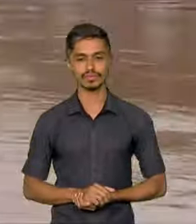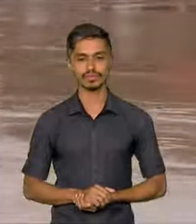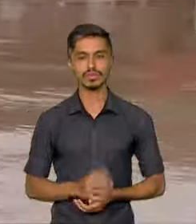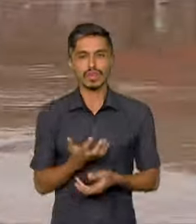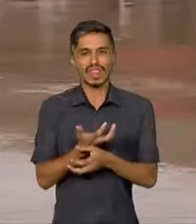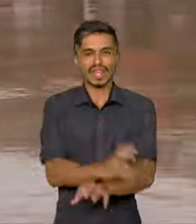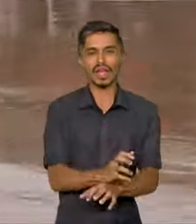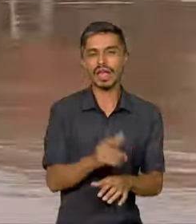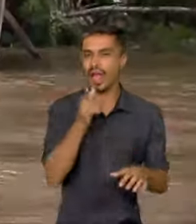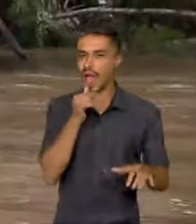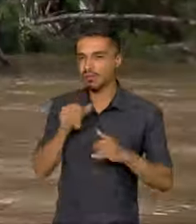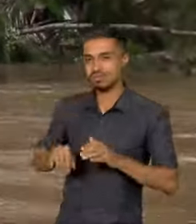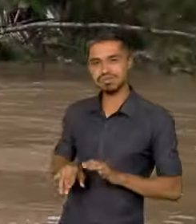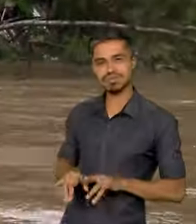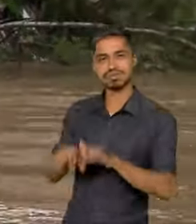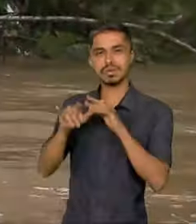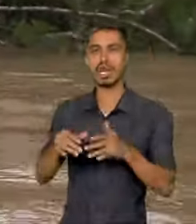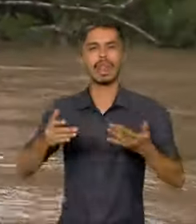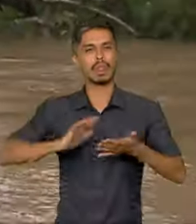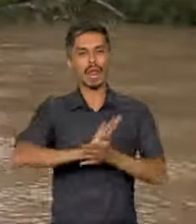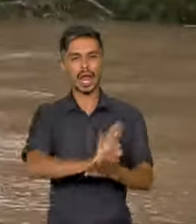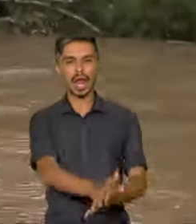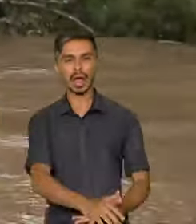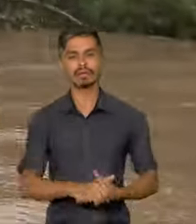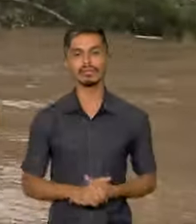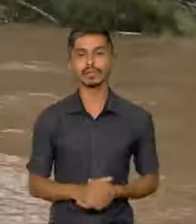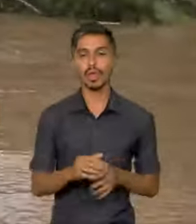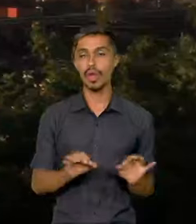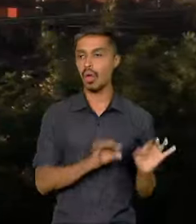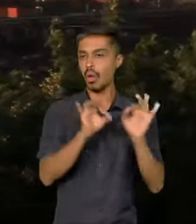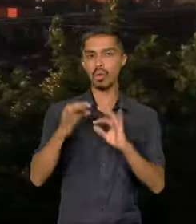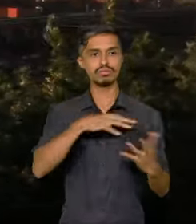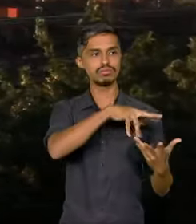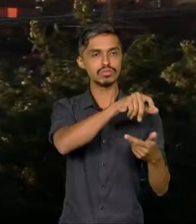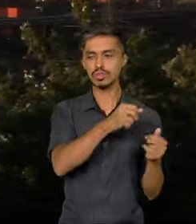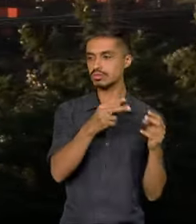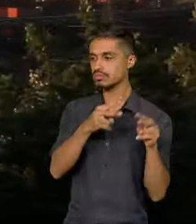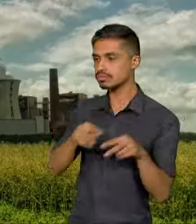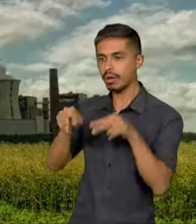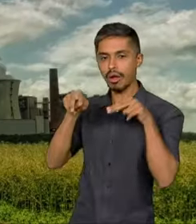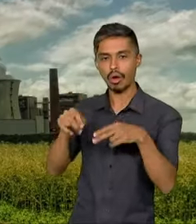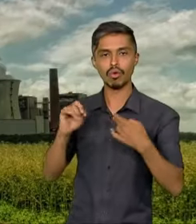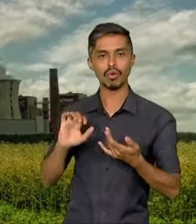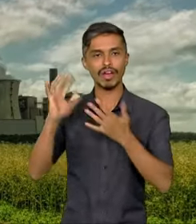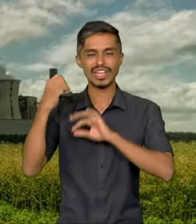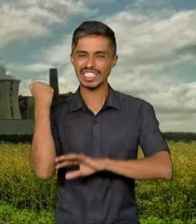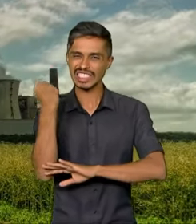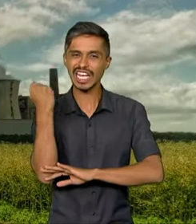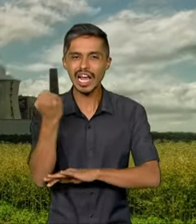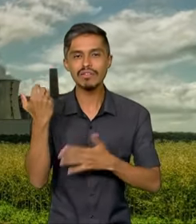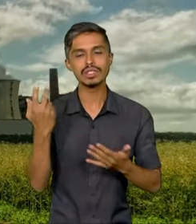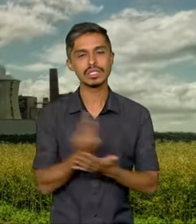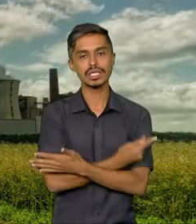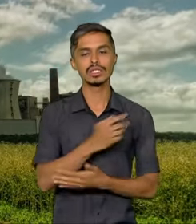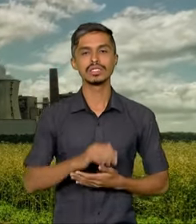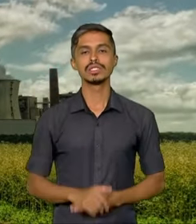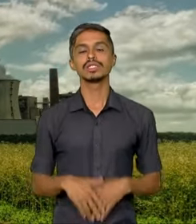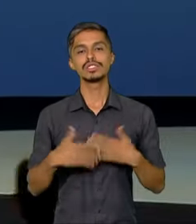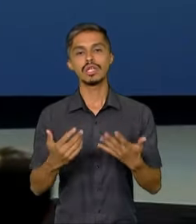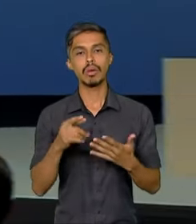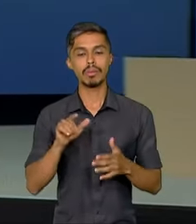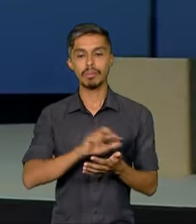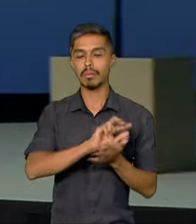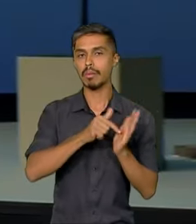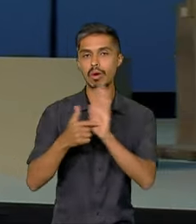Seca, inundações, destruição. Aos olhos do mundo, os eventos climáticos extremos mostram que o planeta está em